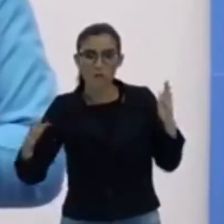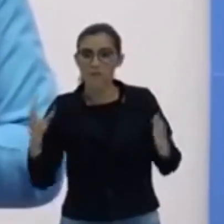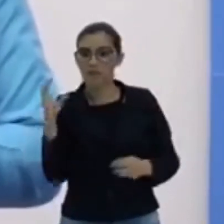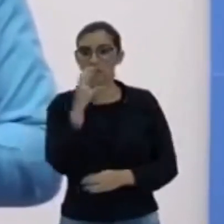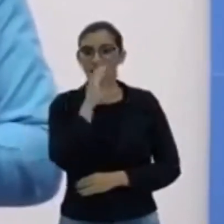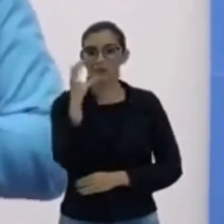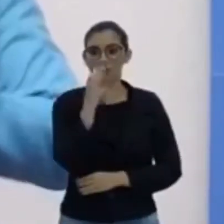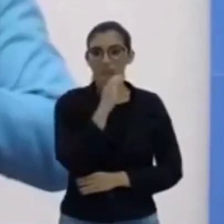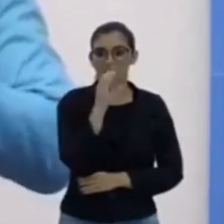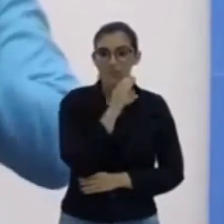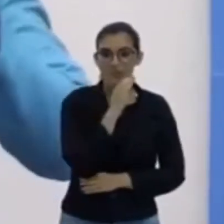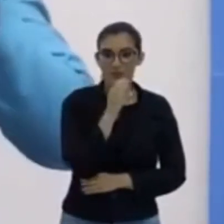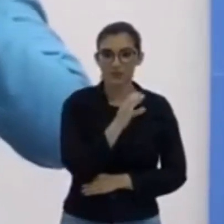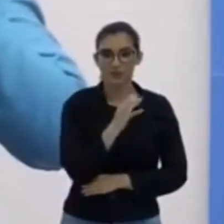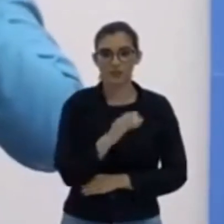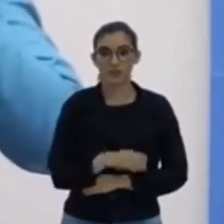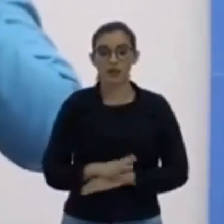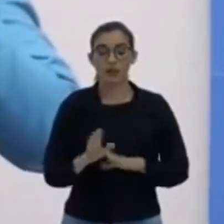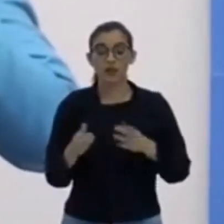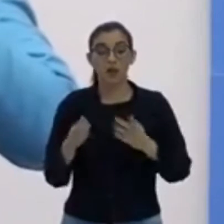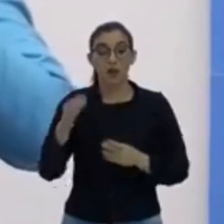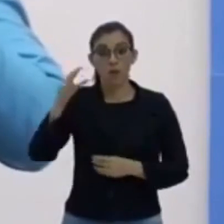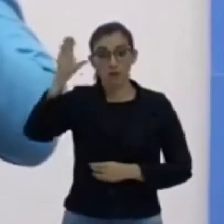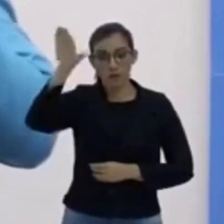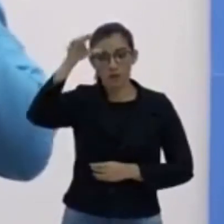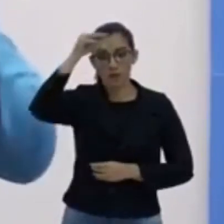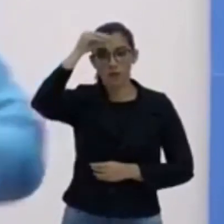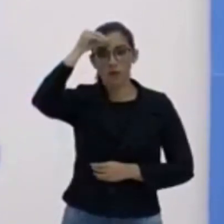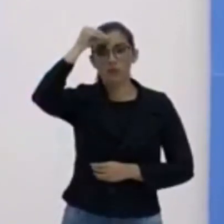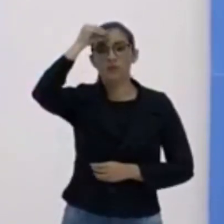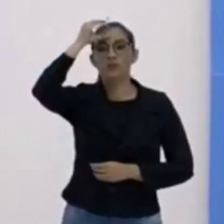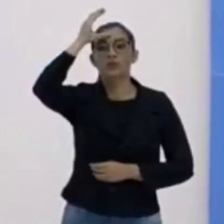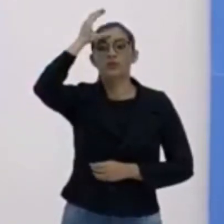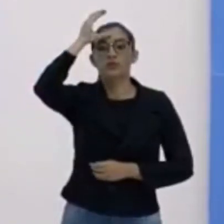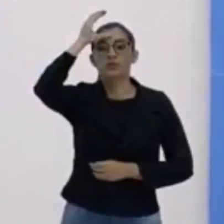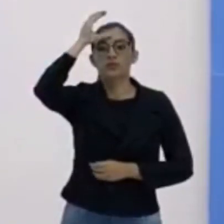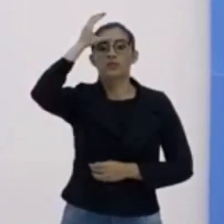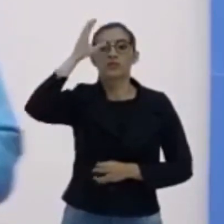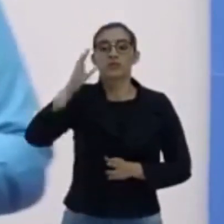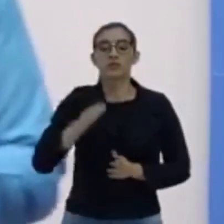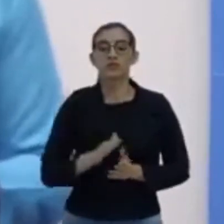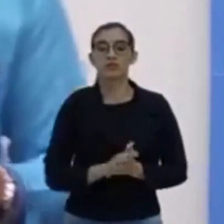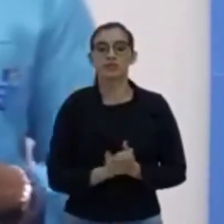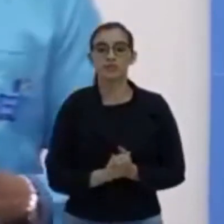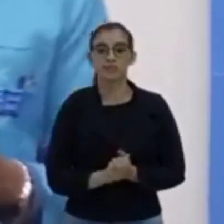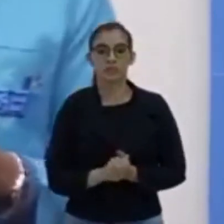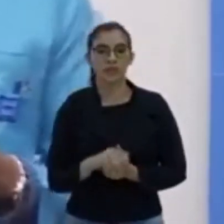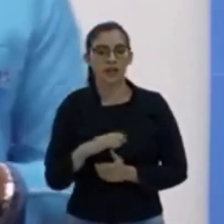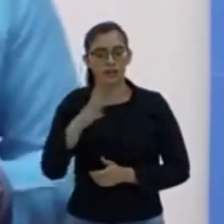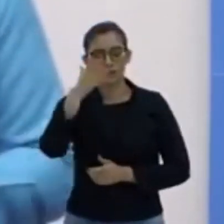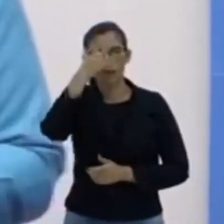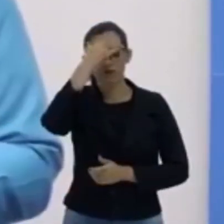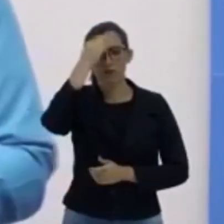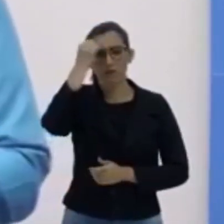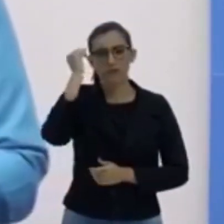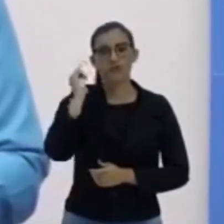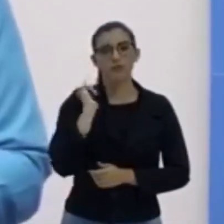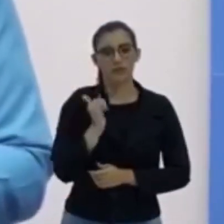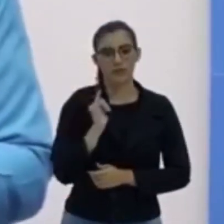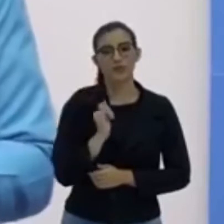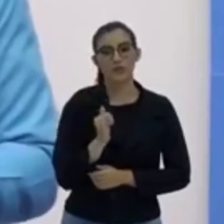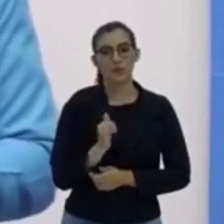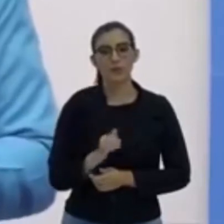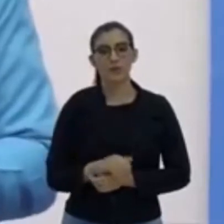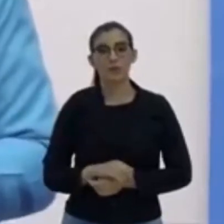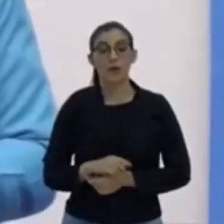com maior velocidade. Então, gravando, era pro filhão falar isso pra ti. Mas ele esqueceu de